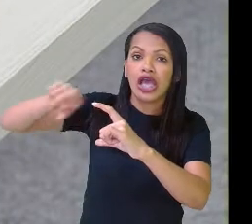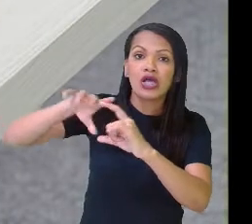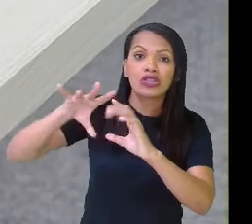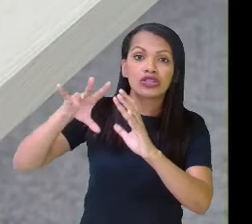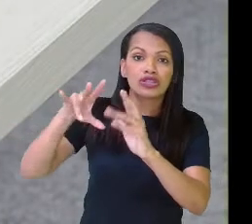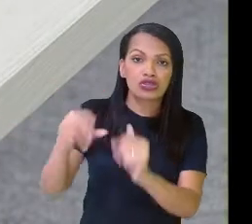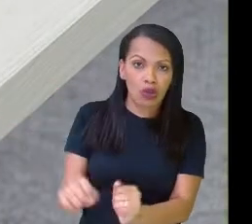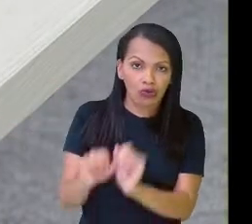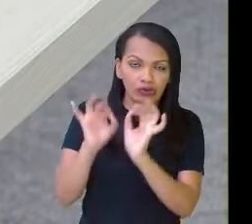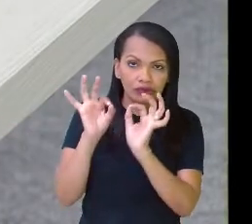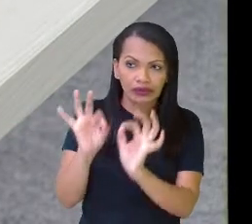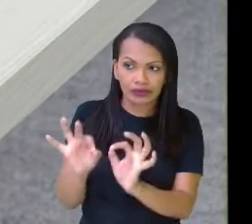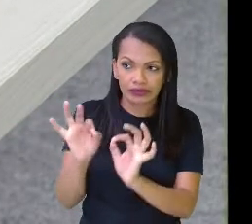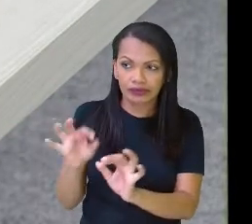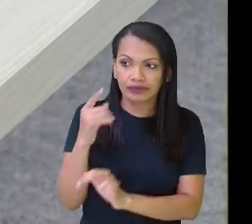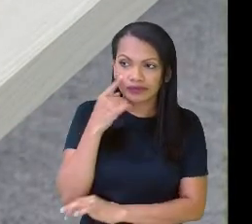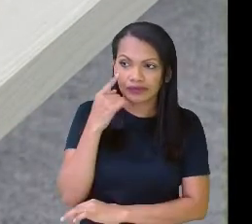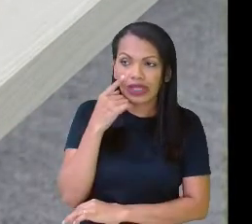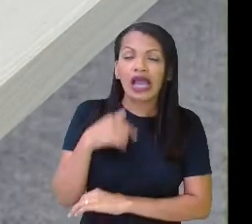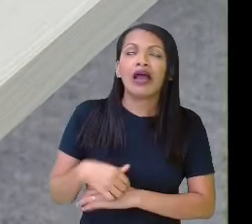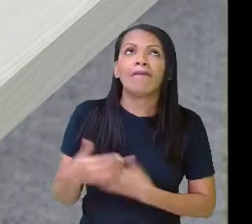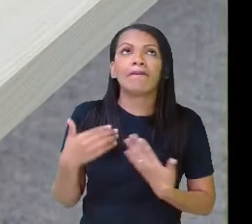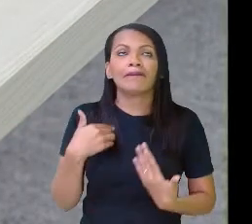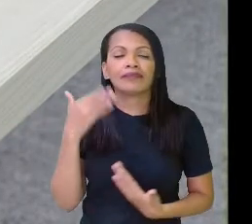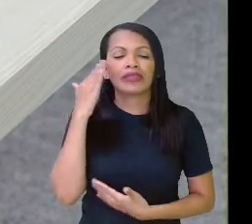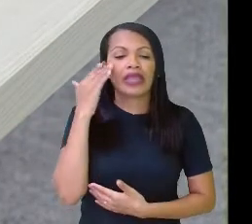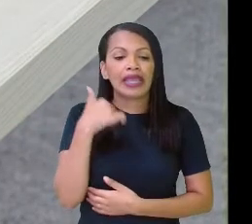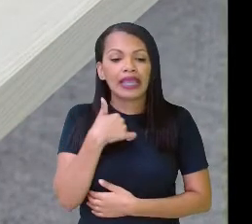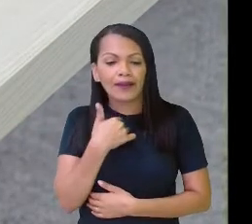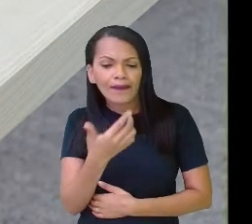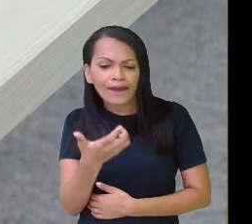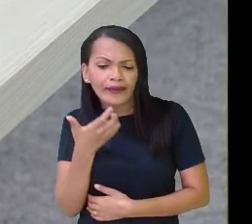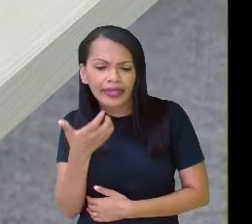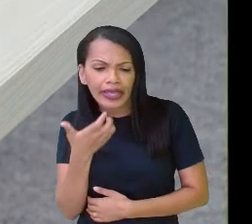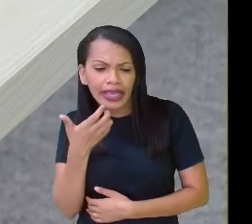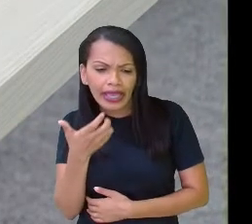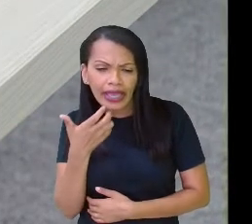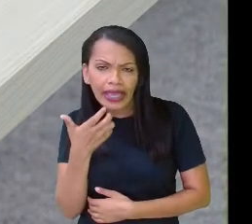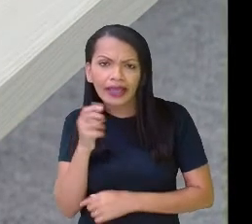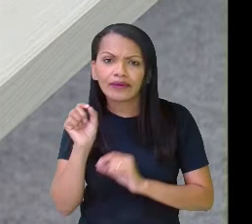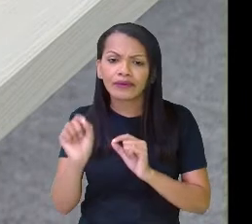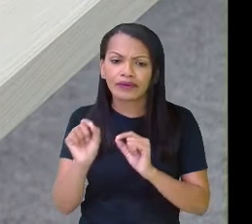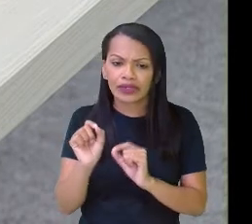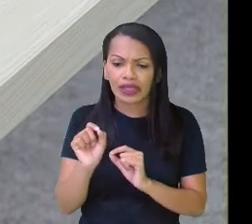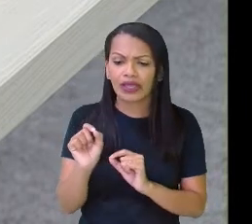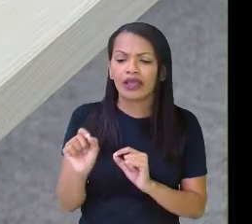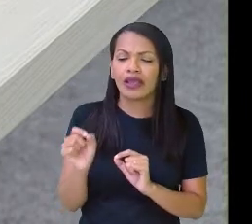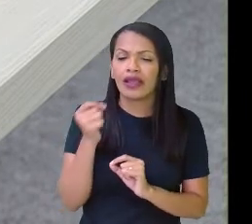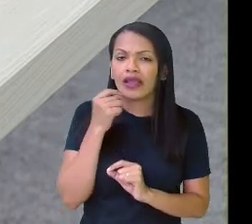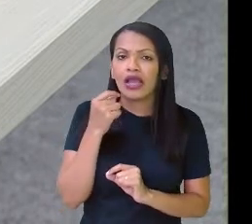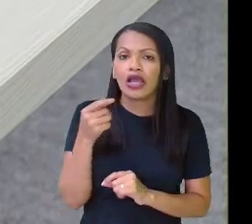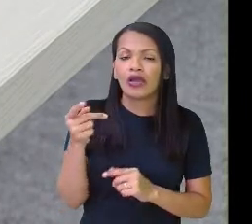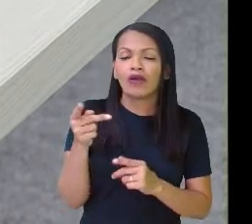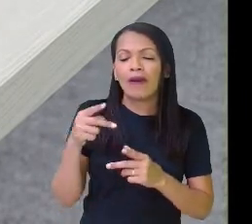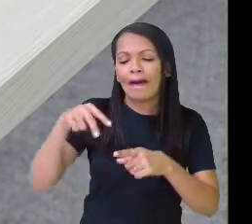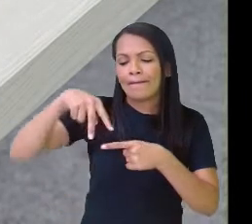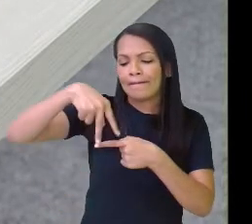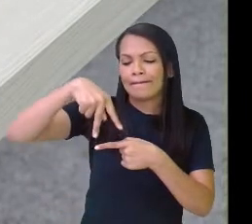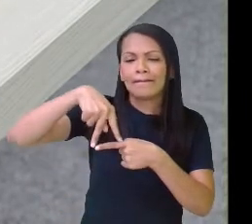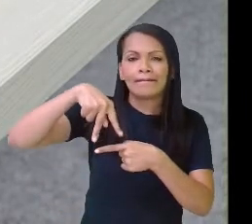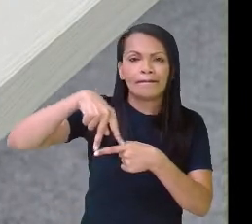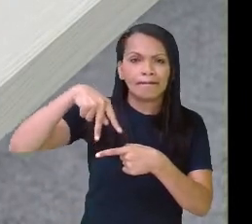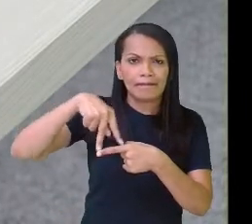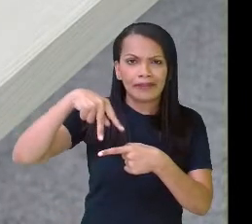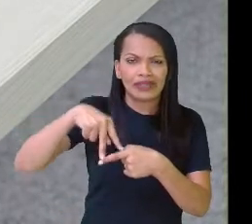uma parte das três. Não, professora. quero duas fatias de pizza. Então,